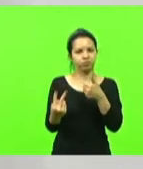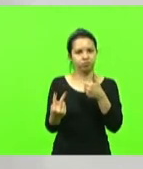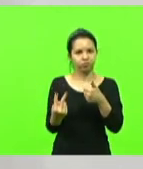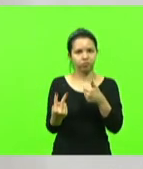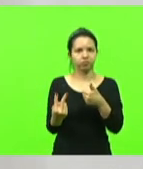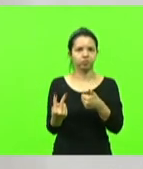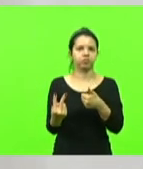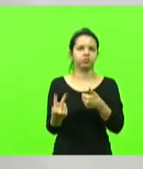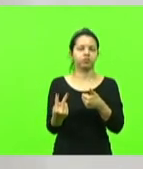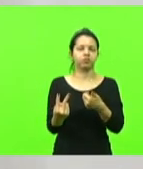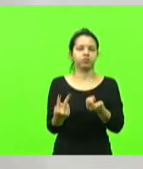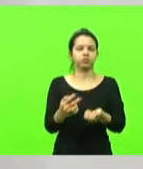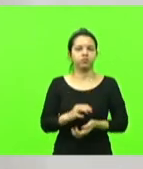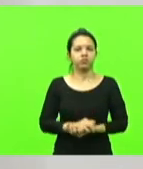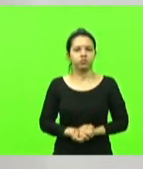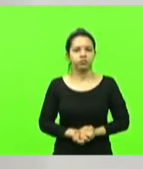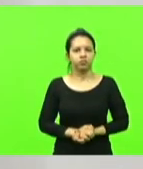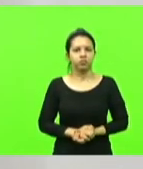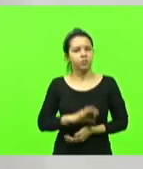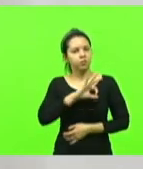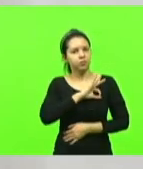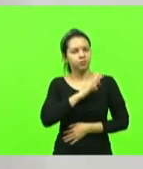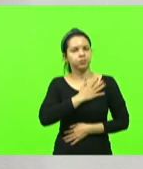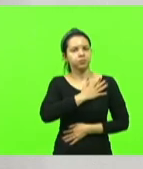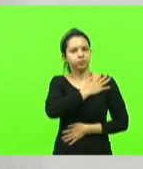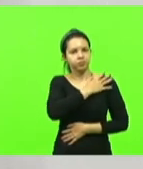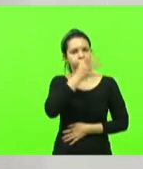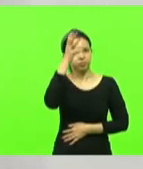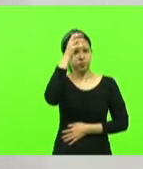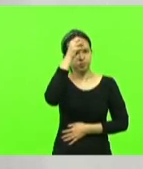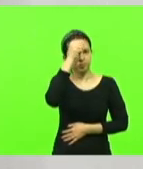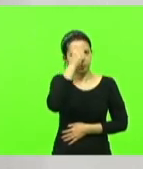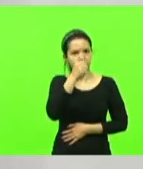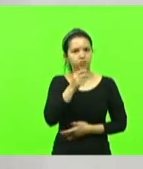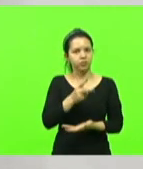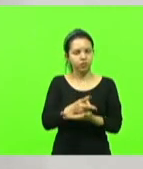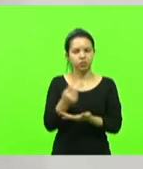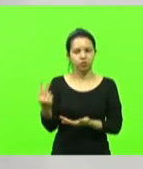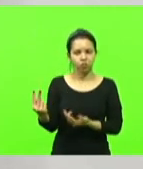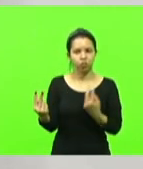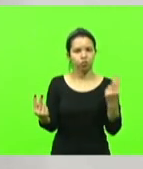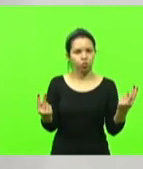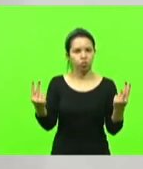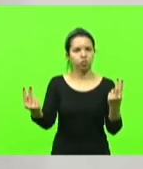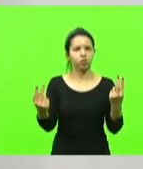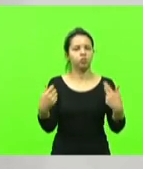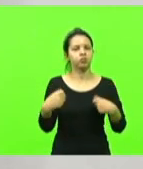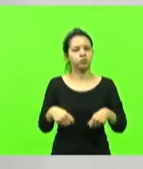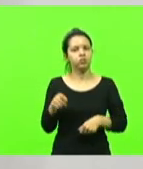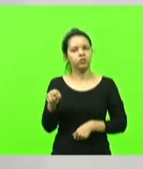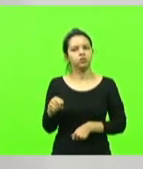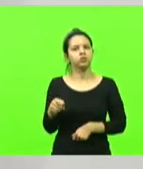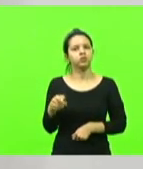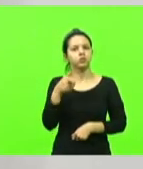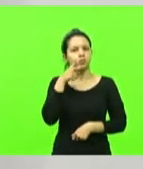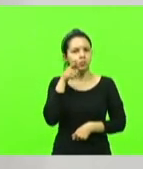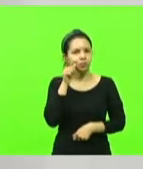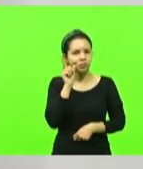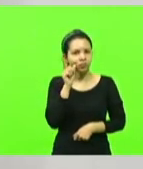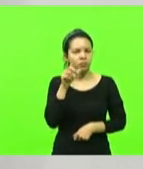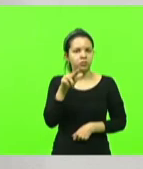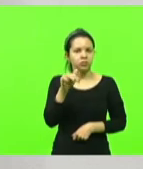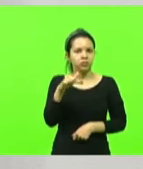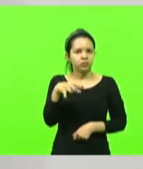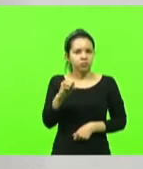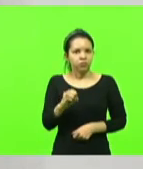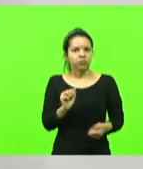na própria Polícia Militar a gente aprende sempre em dupla. E ele fez uma dupla muito bacana ontem com o Luciano Hang, esteve